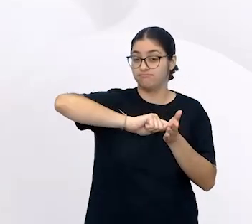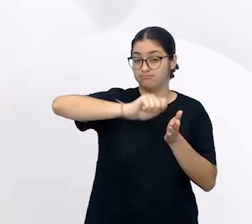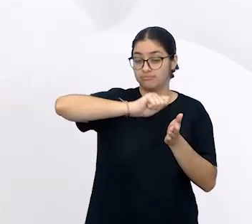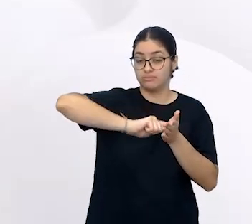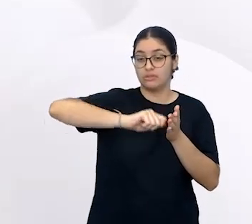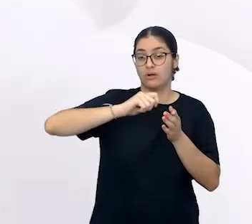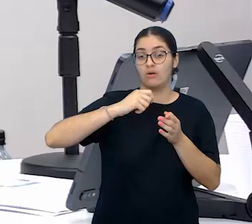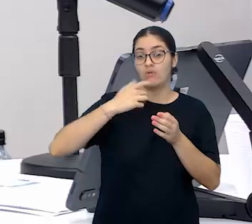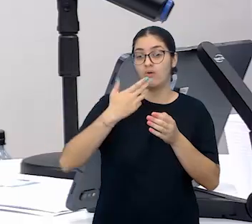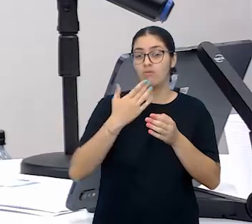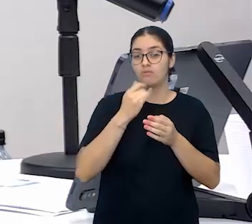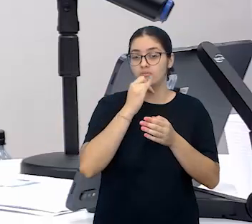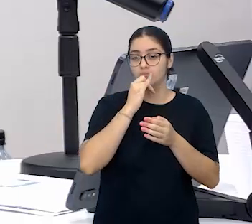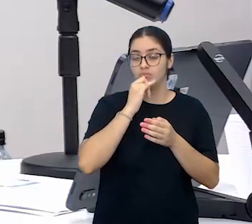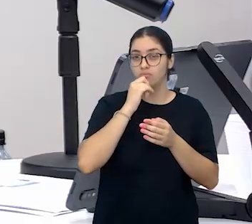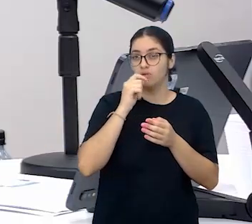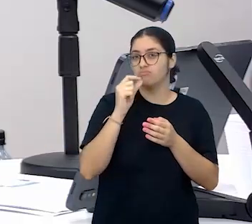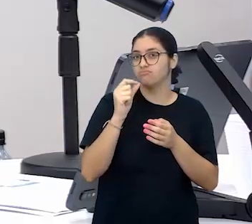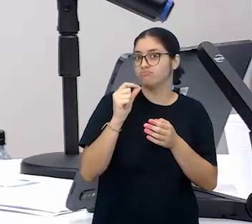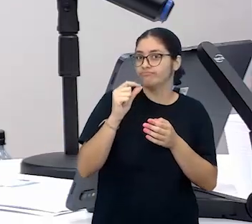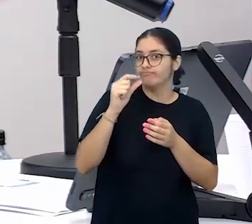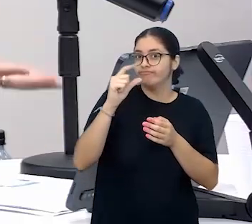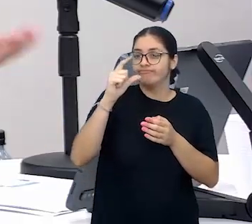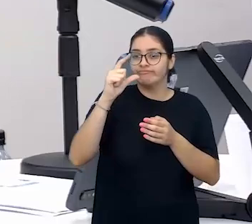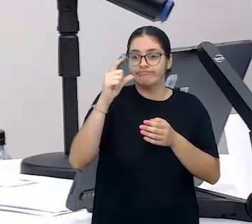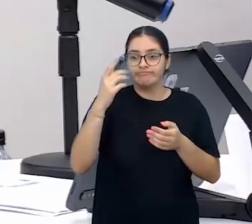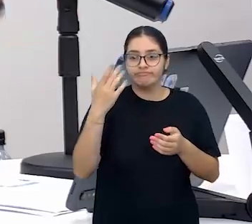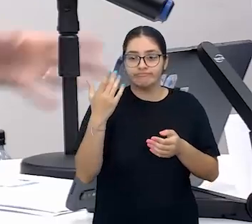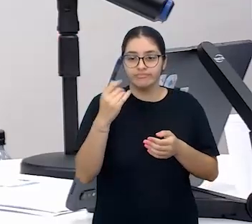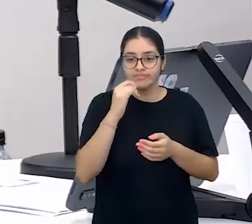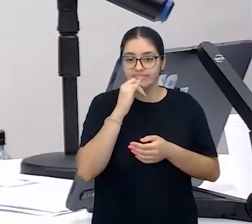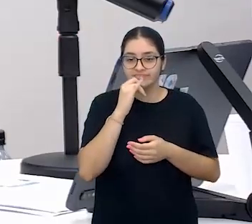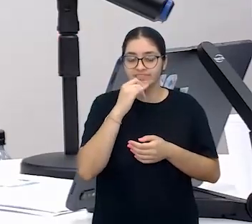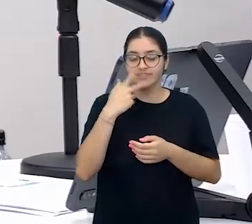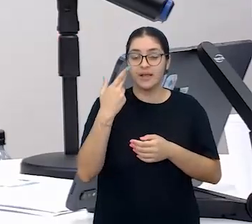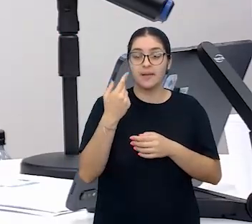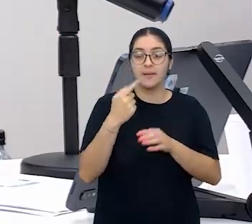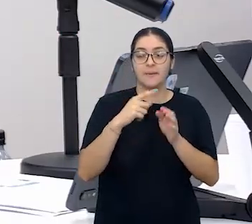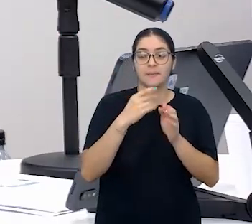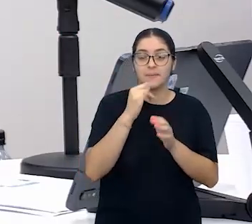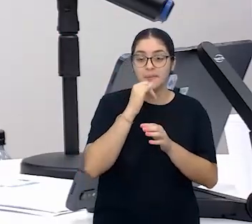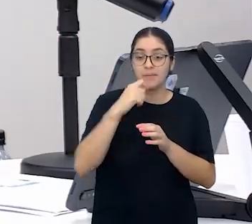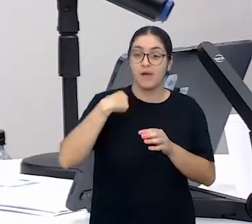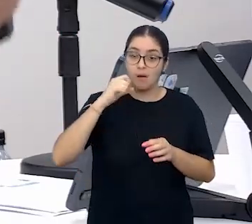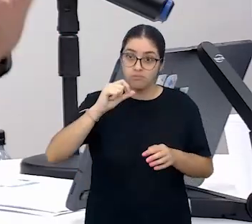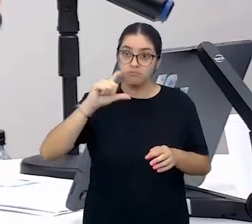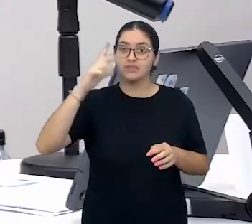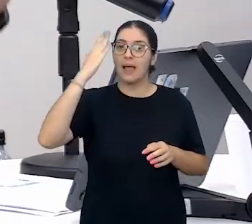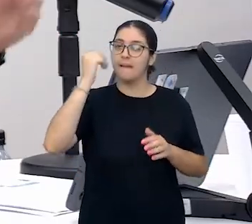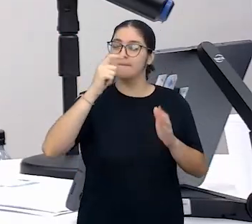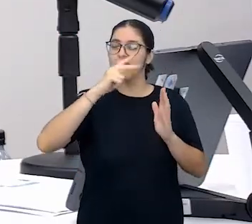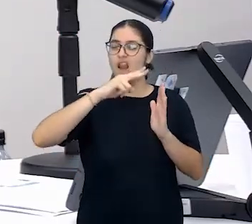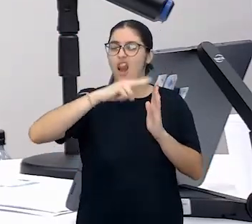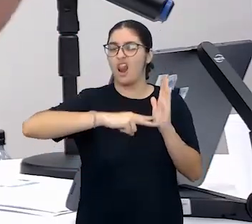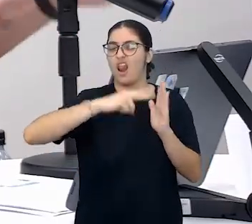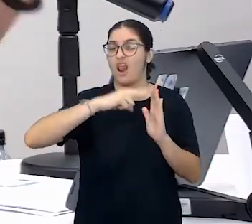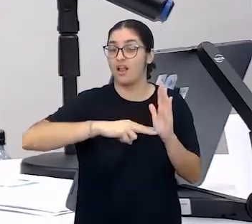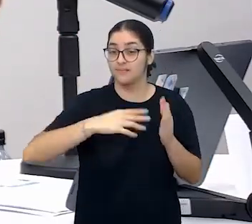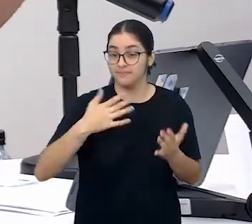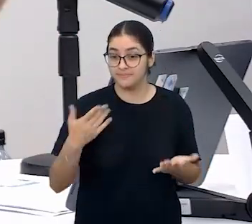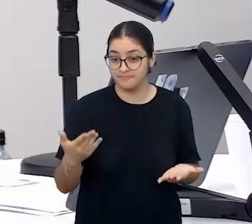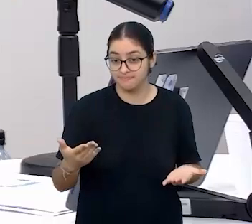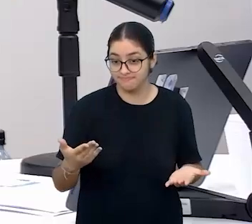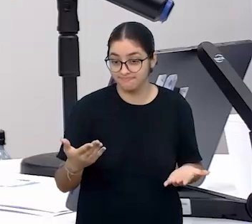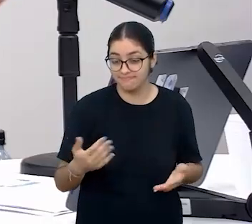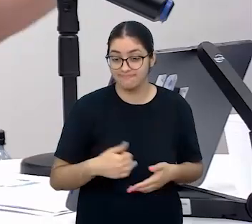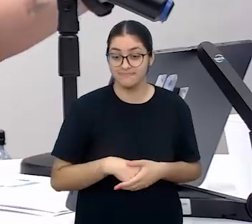nível que a gente está falando aí da sondagem, da importância de a gente entender o porquê que se executa